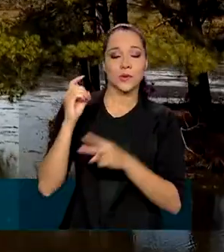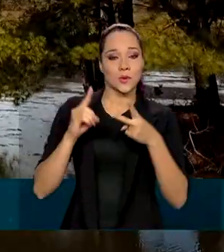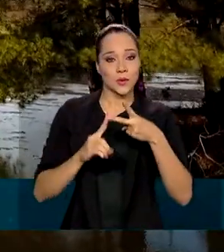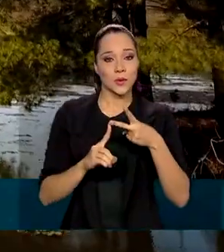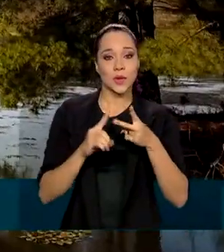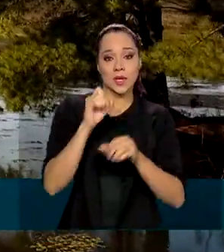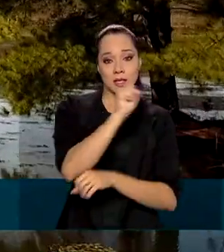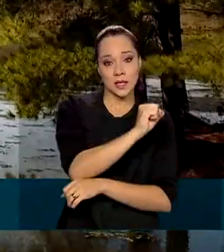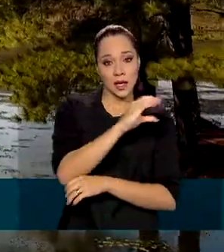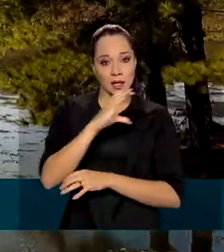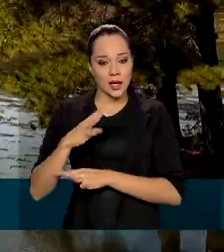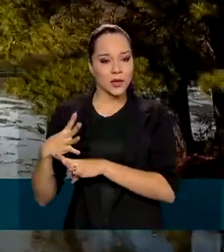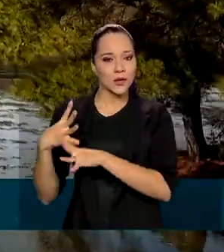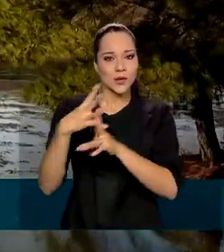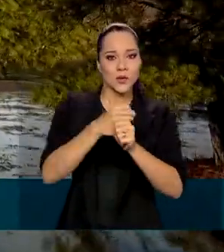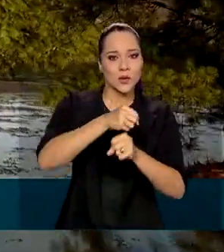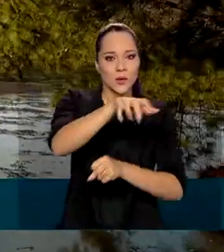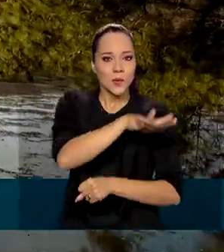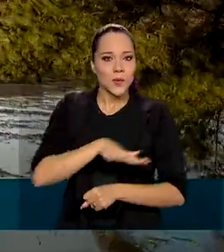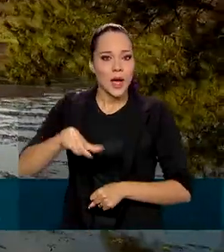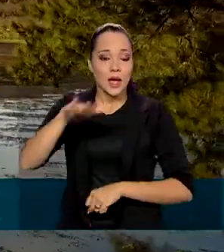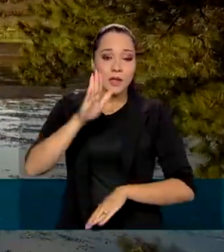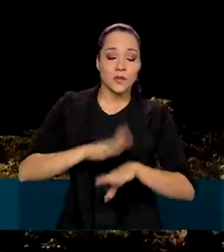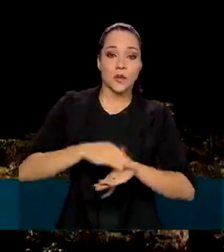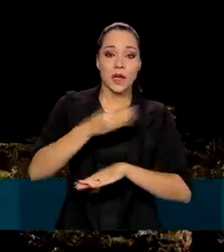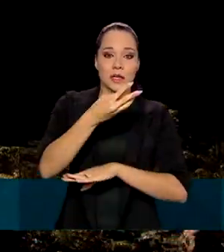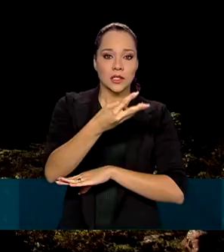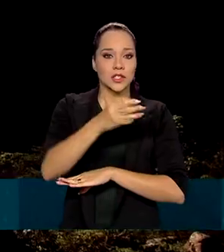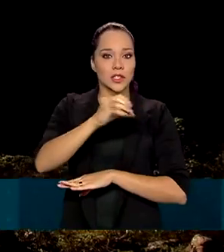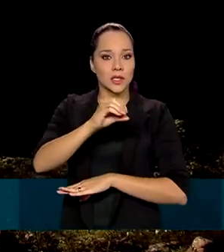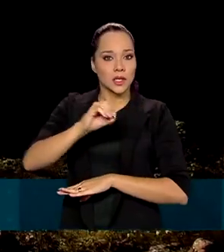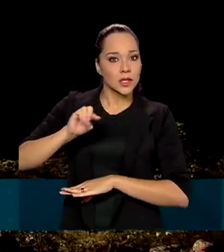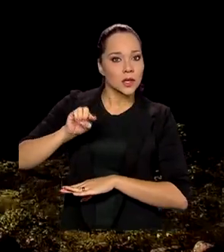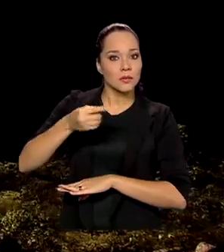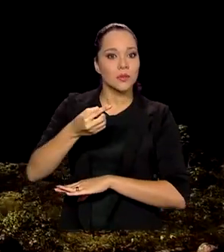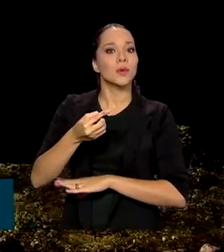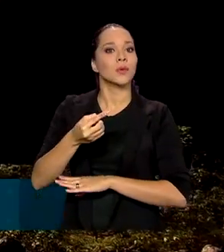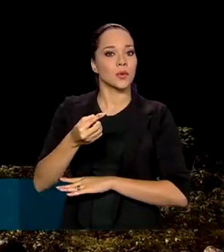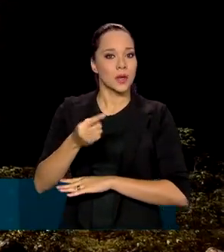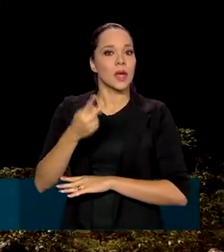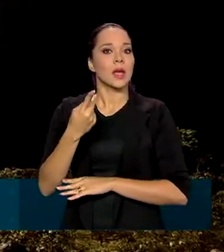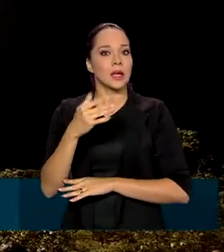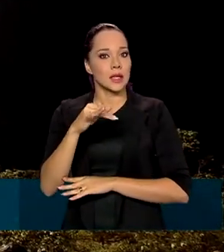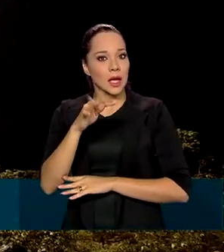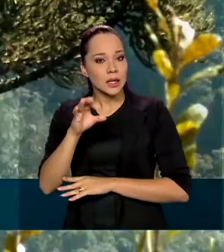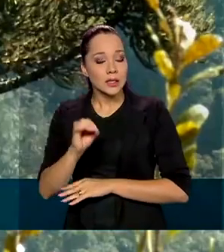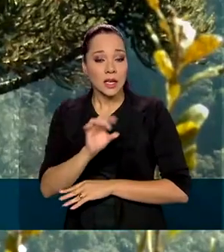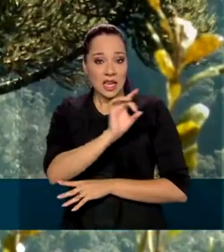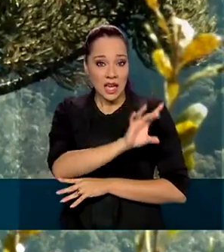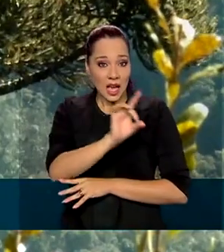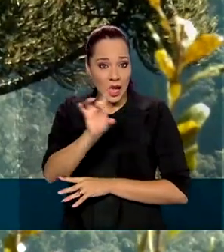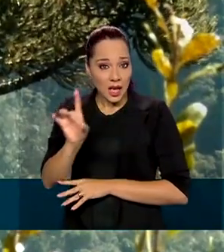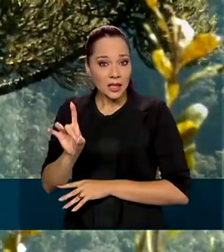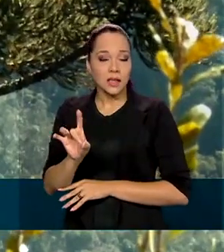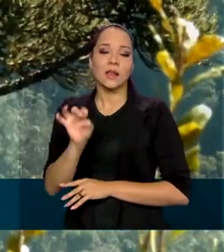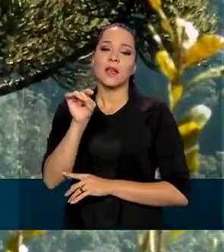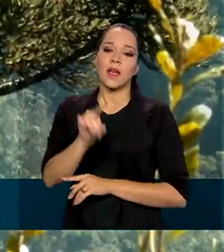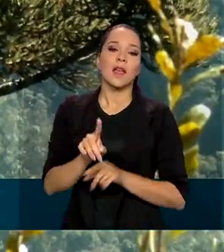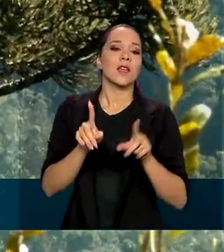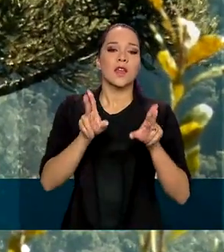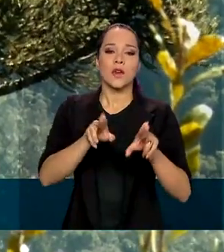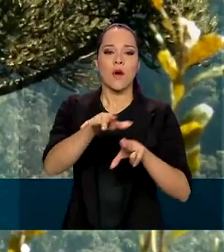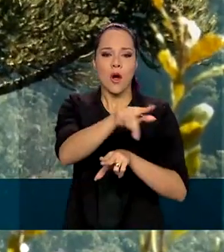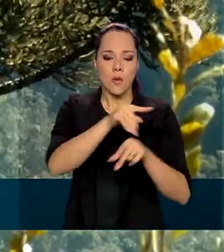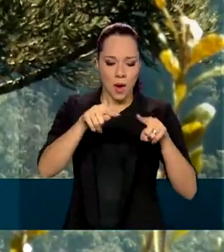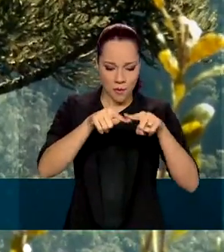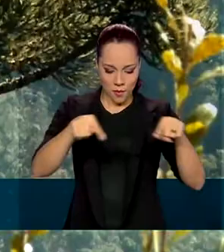Catarina, somam uma área de mais de 30 mil hectares, sendo que cada hectare corresponde a um